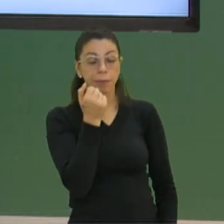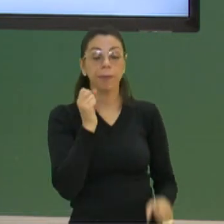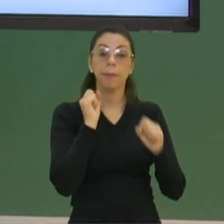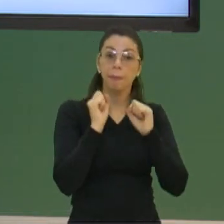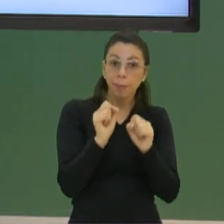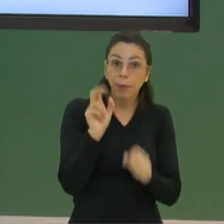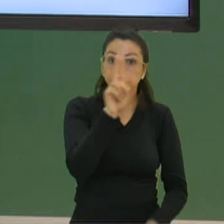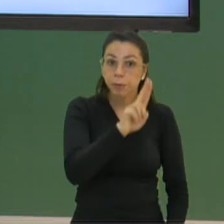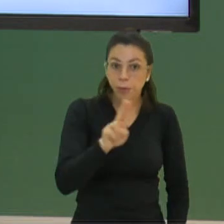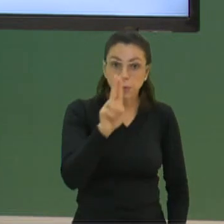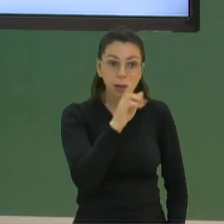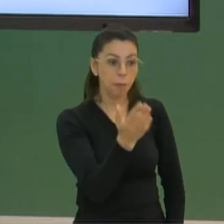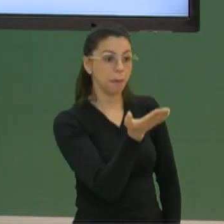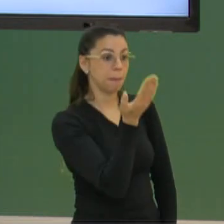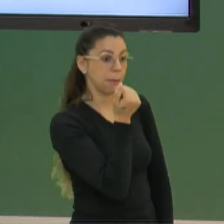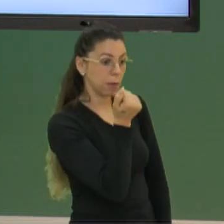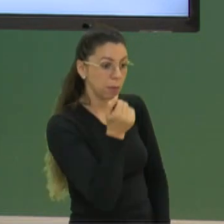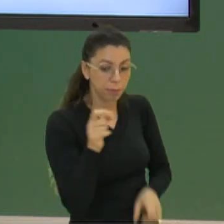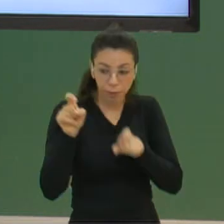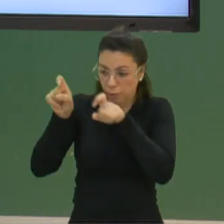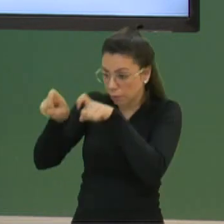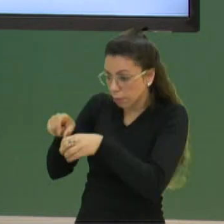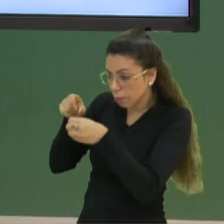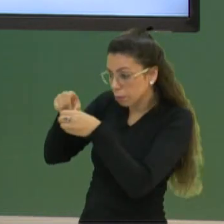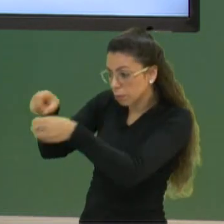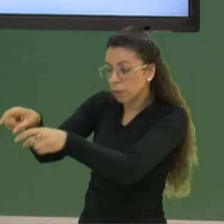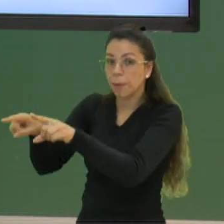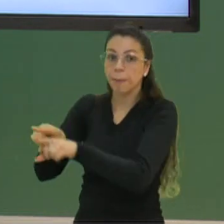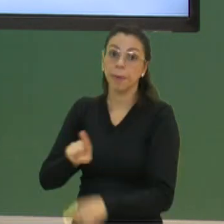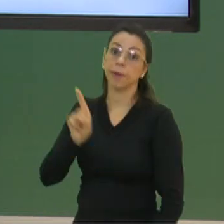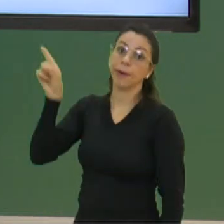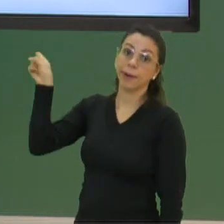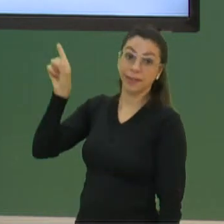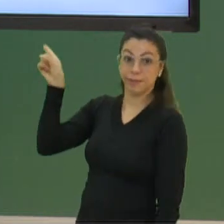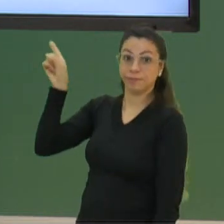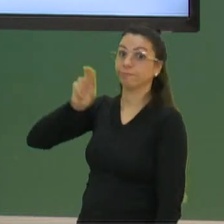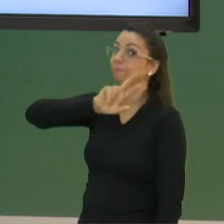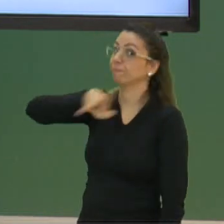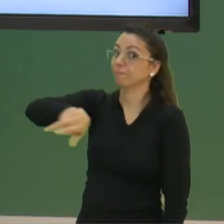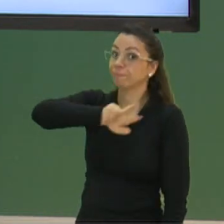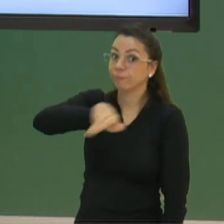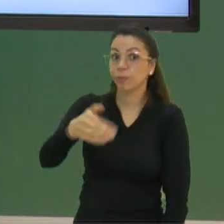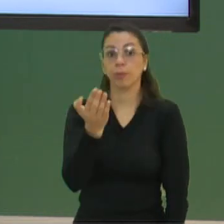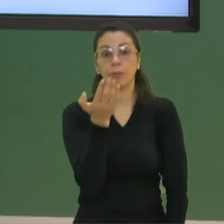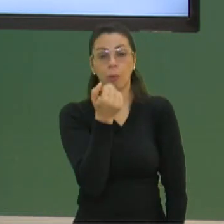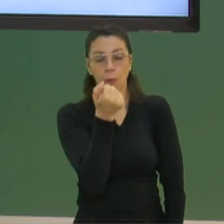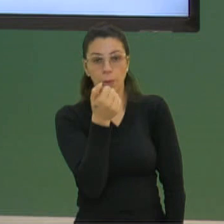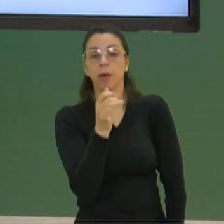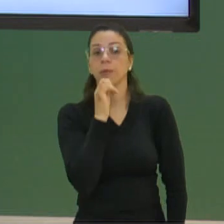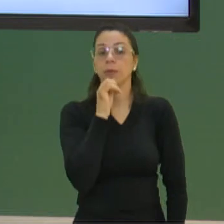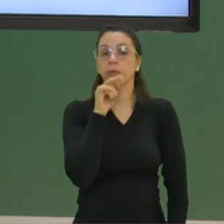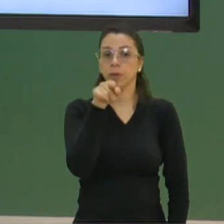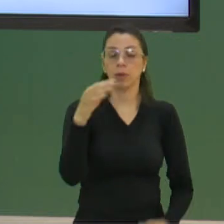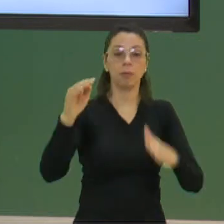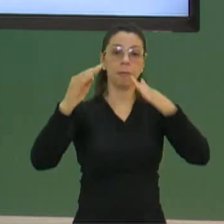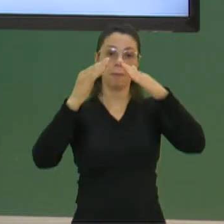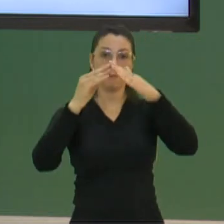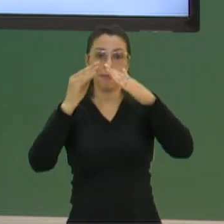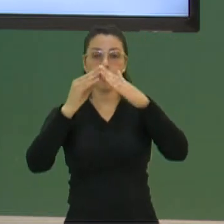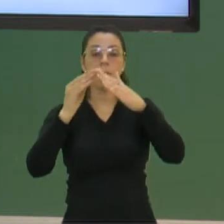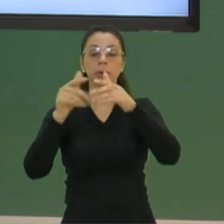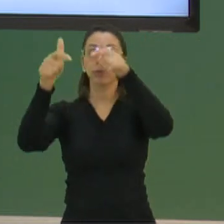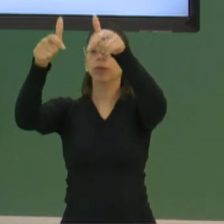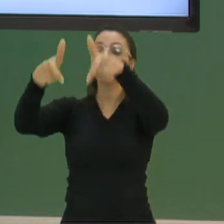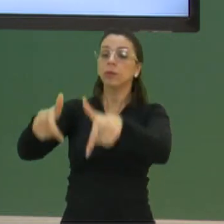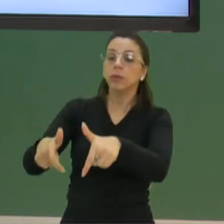plantar, mas essa daqui, não. Então, se você mora em algum lugar onde realizam plantações, seu pai ou sua